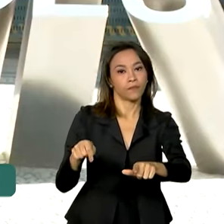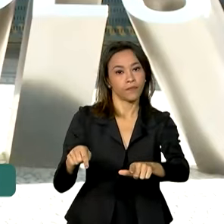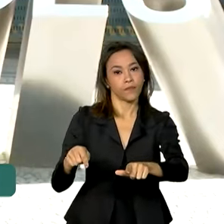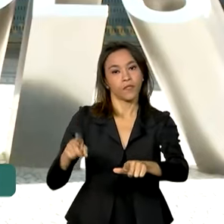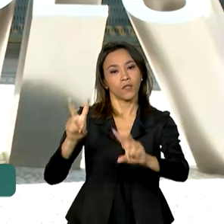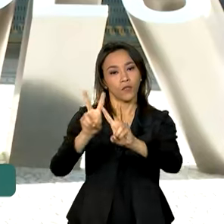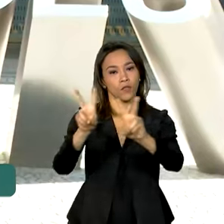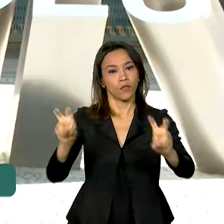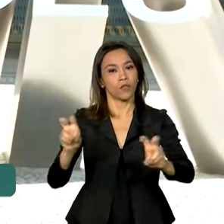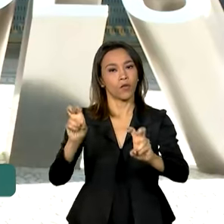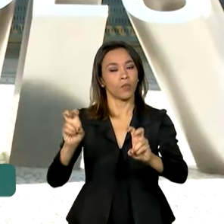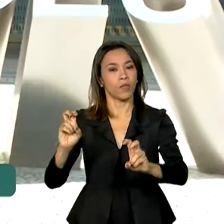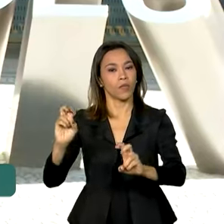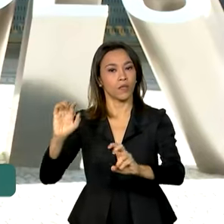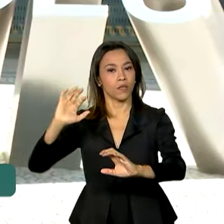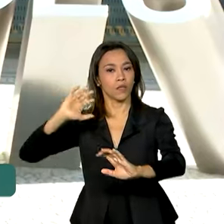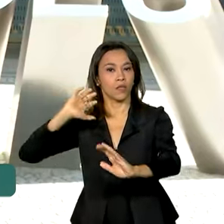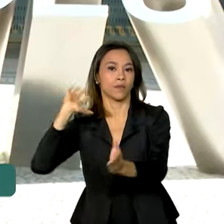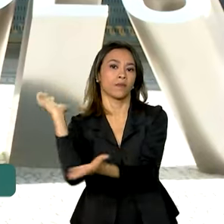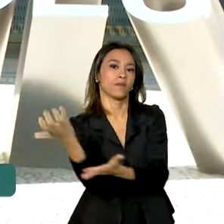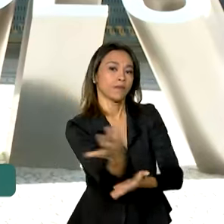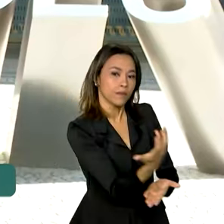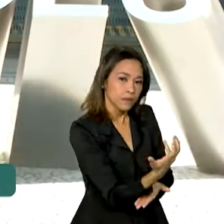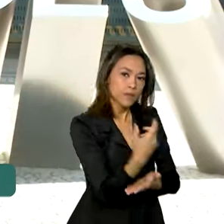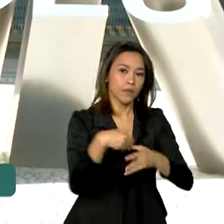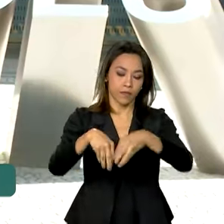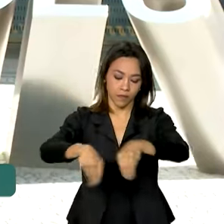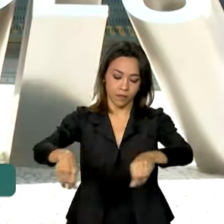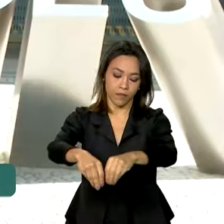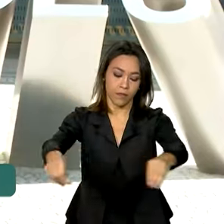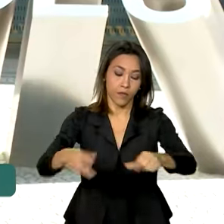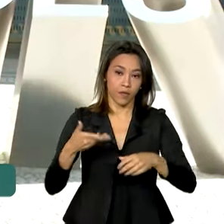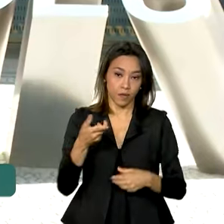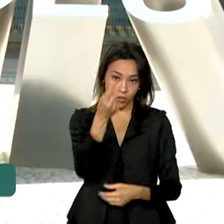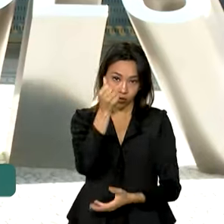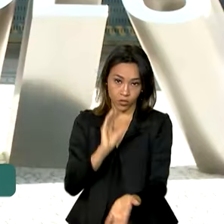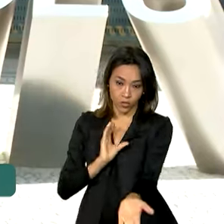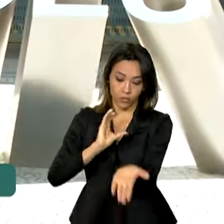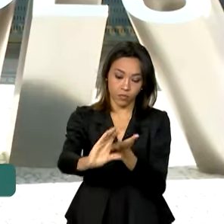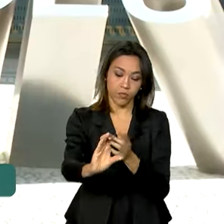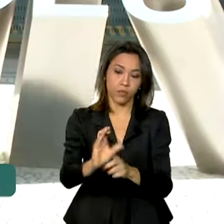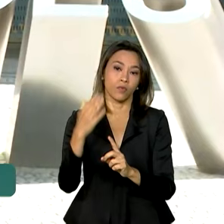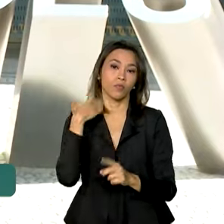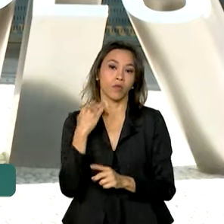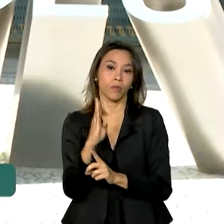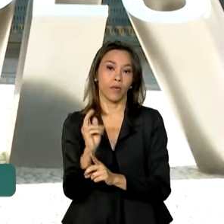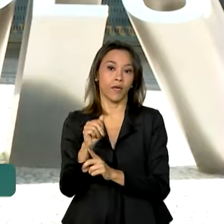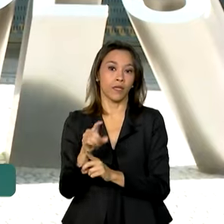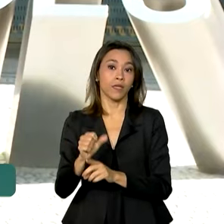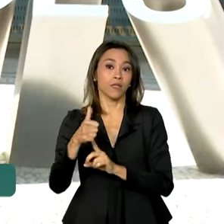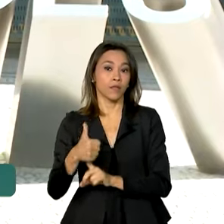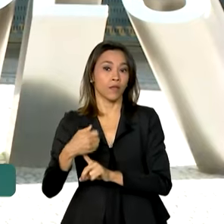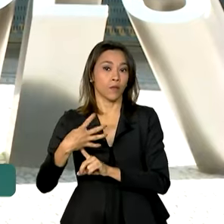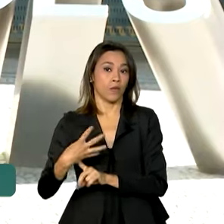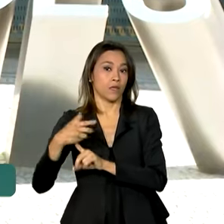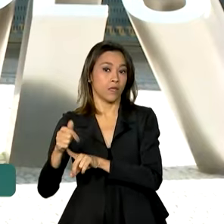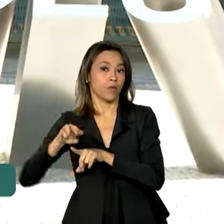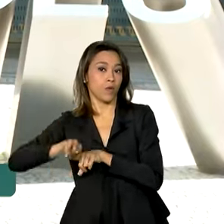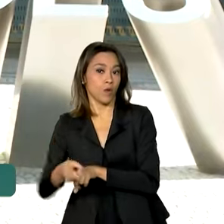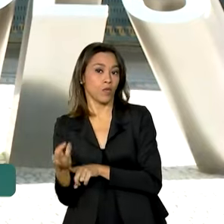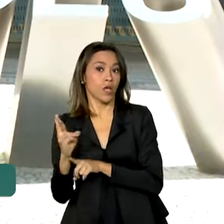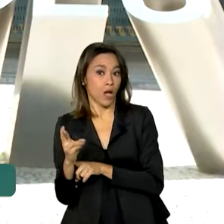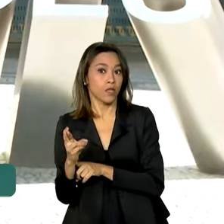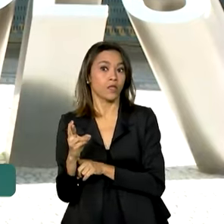desmatamento e à degradação florestal. Com esse recurso liberado pelo BNDES, chega a 147 milhões de reais